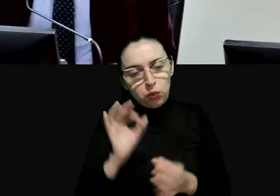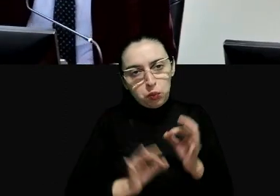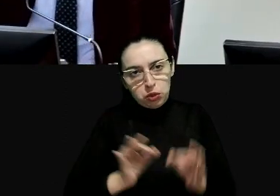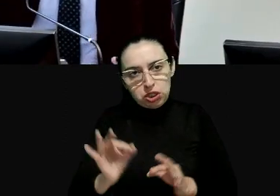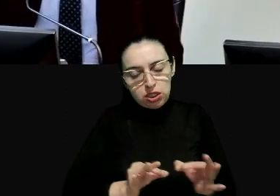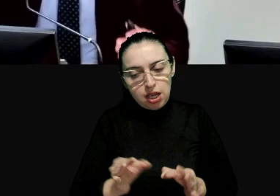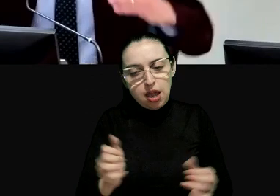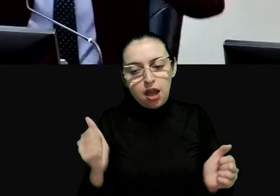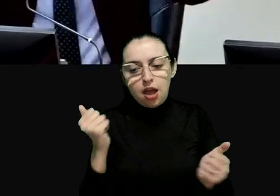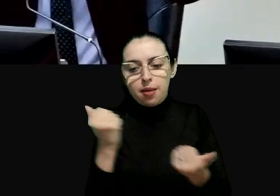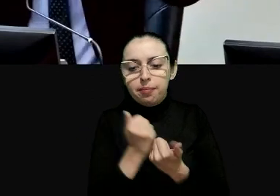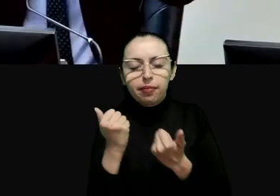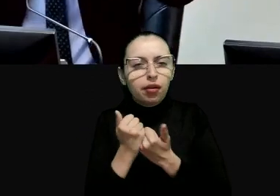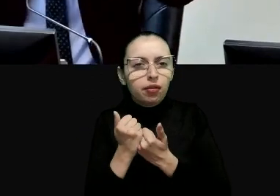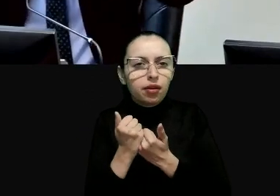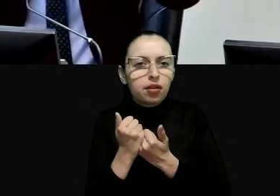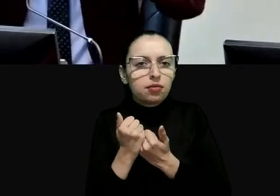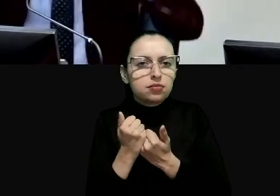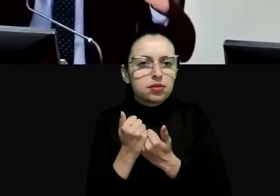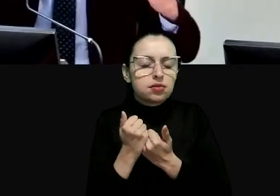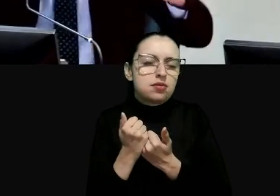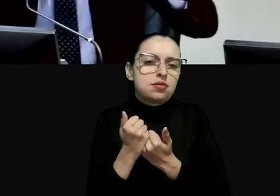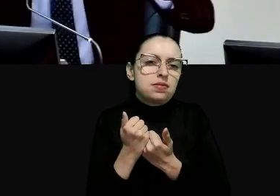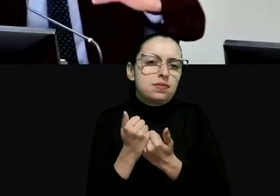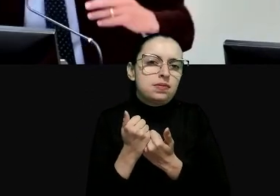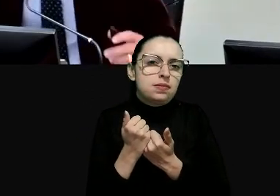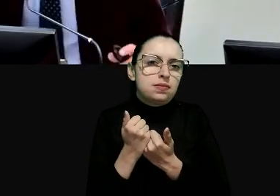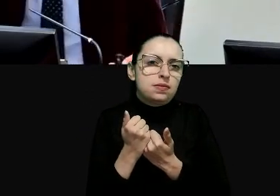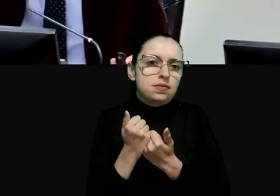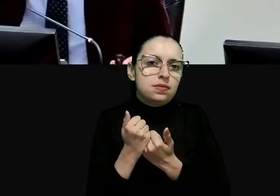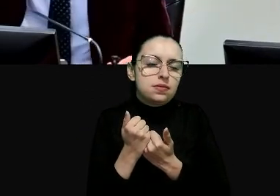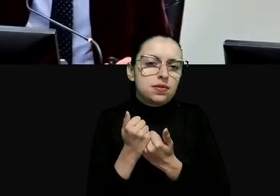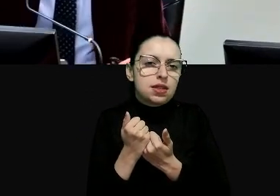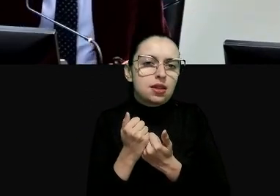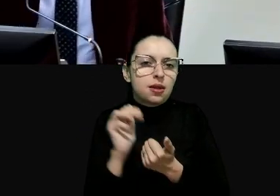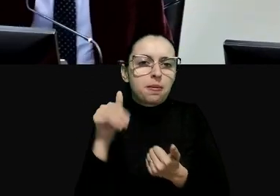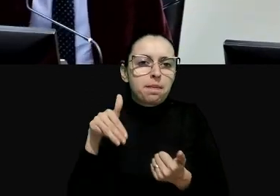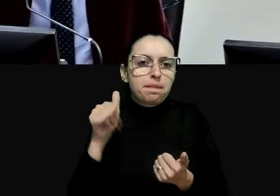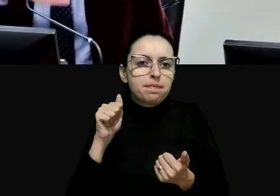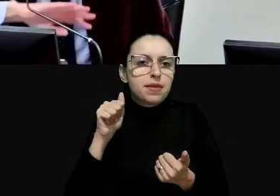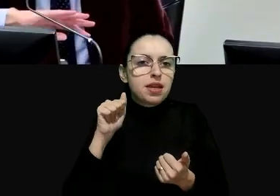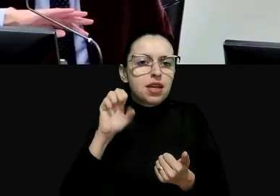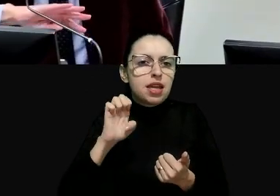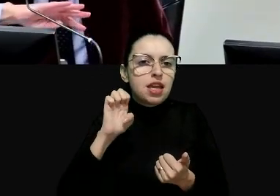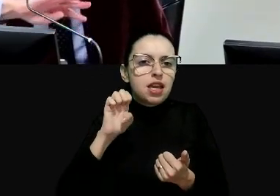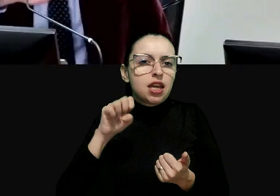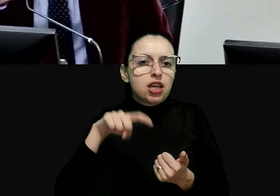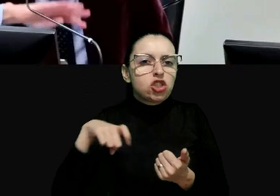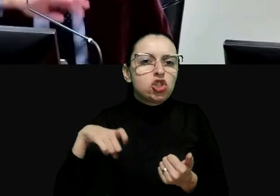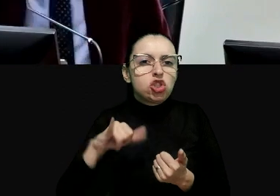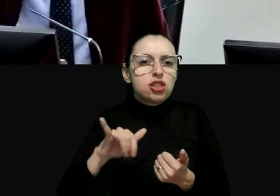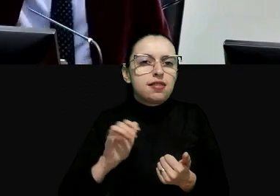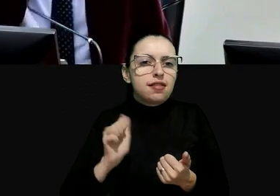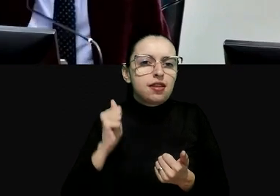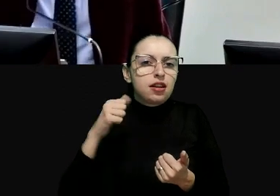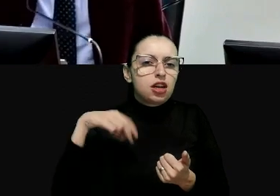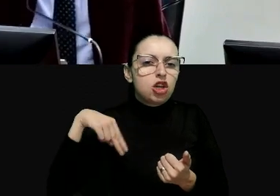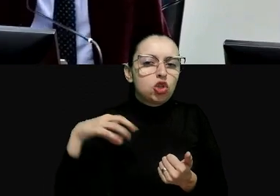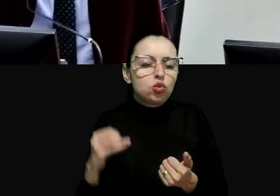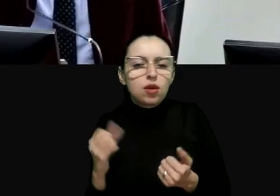e nos apoiamos é dizer que os mexicanos sabem o que está acontecendo no Brasil os